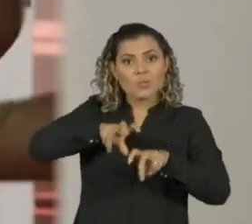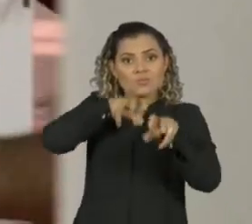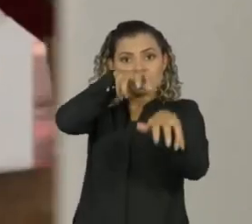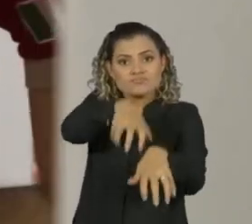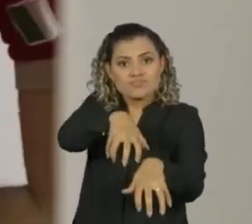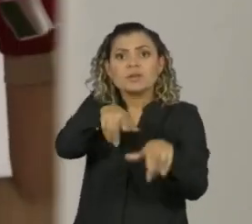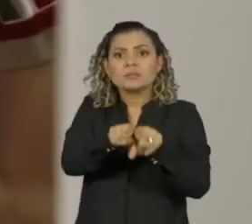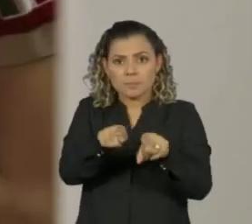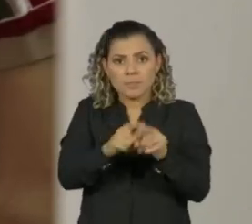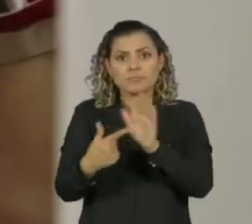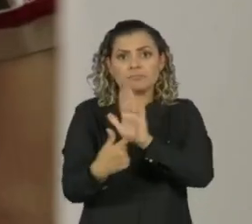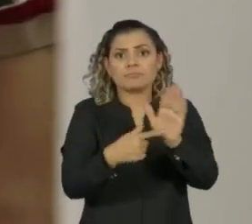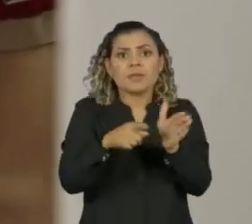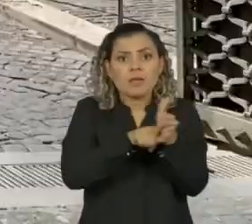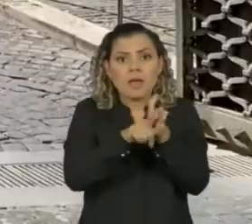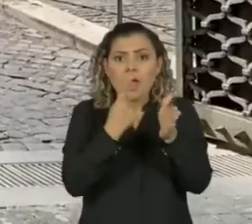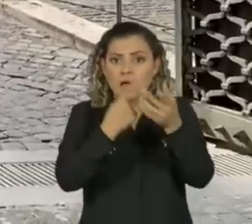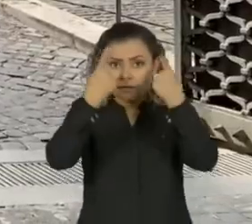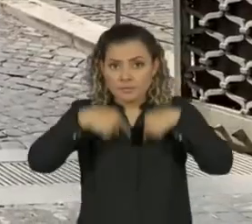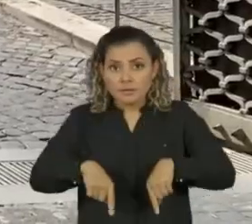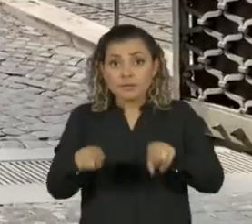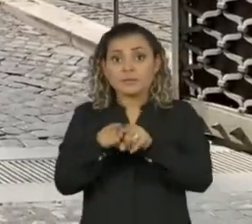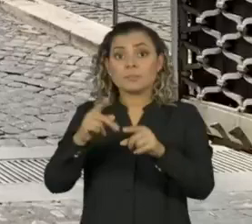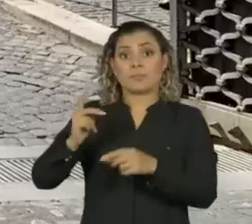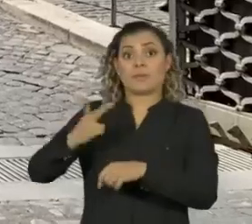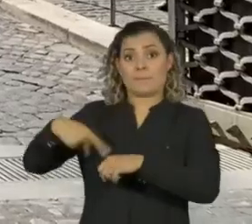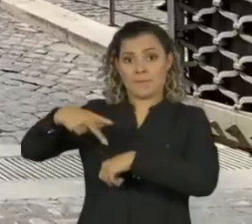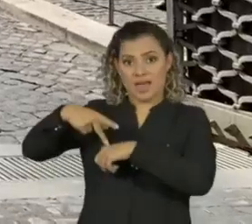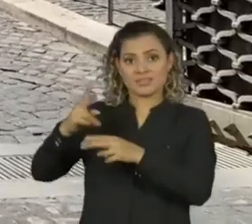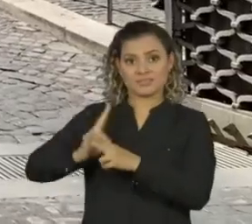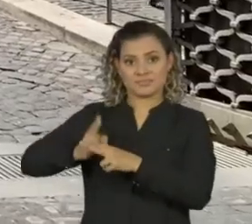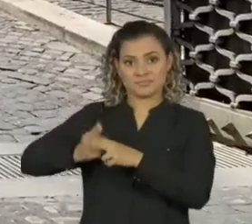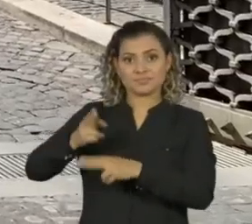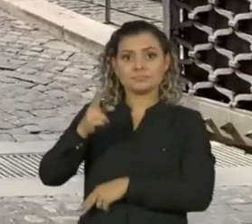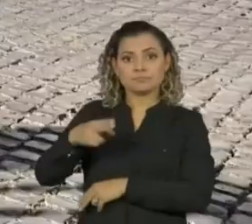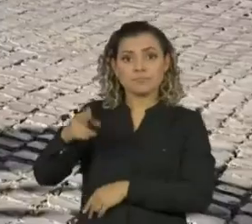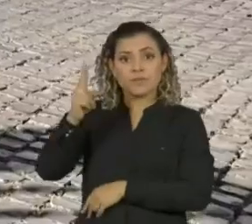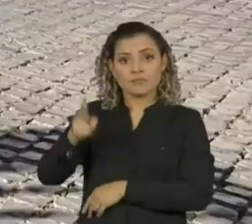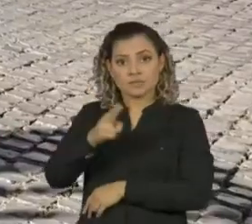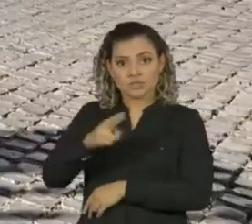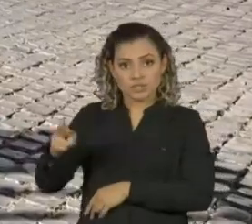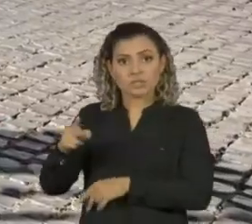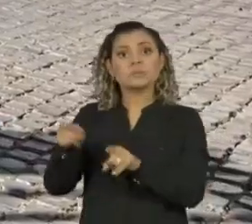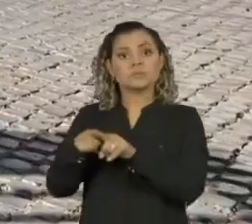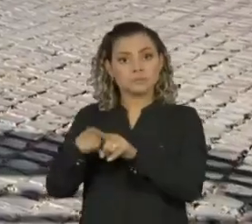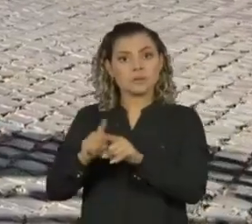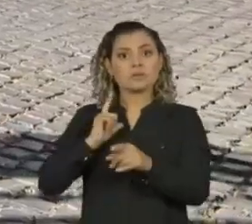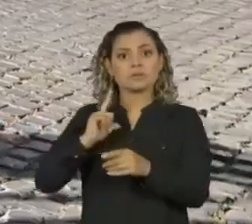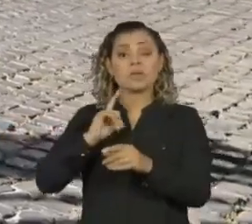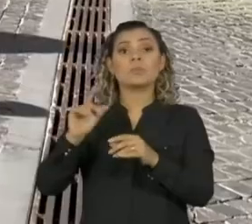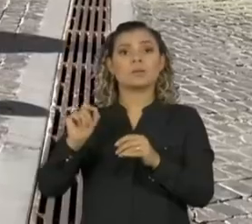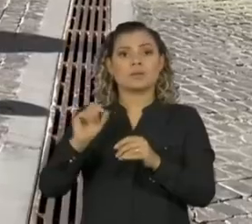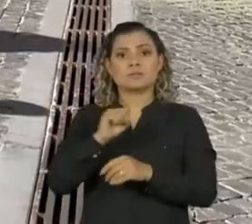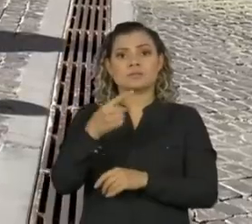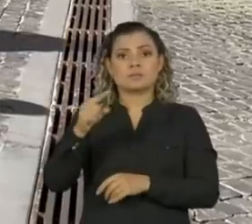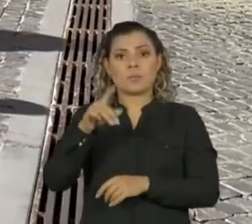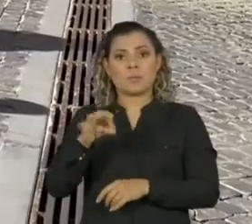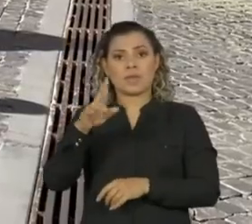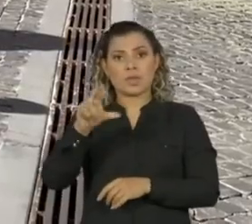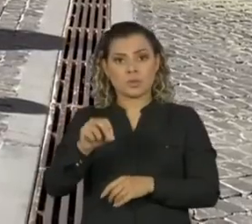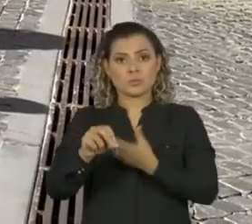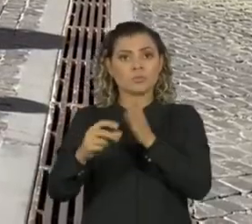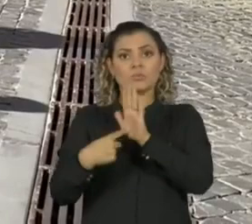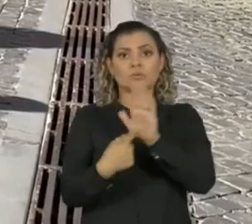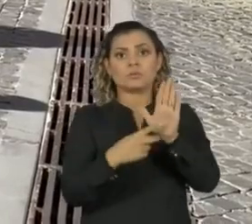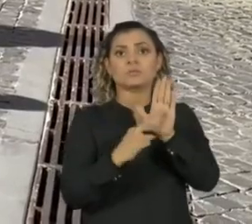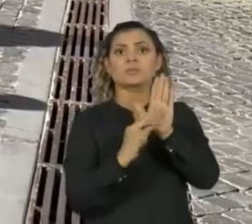testes para o coronavírus. E no Vaticano, os guardas suíços são vistos usando máscaras do lado de fora da Basílica de São Pedro, num sinal de que